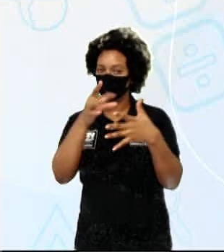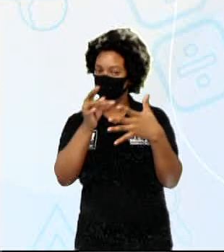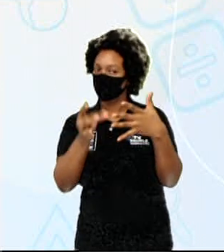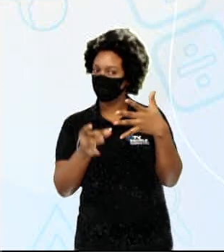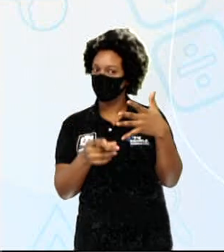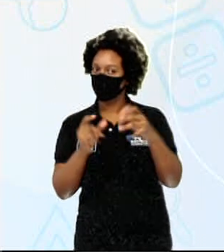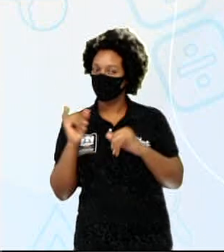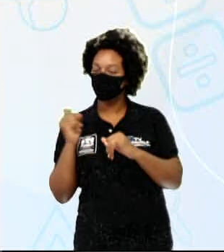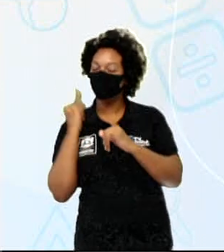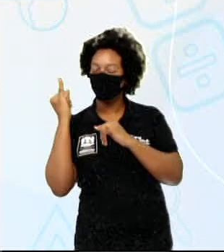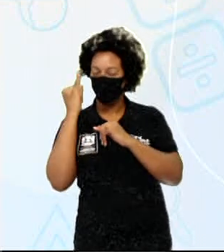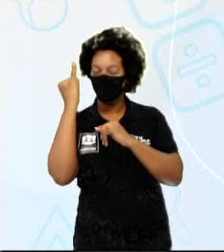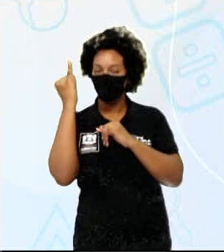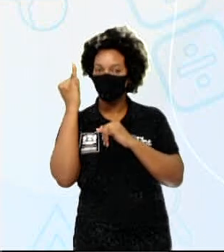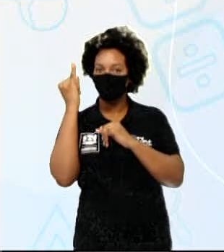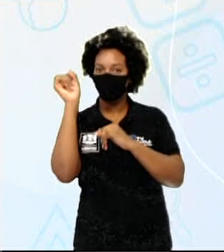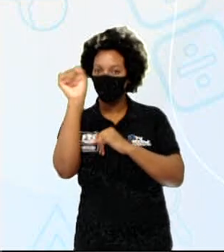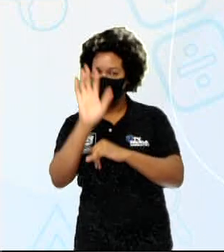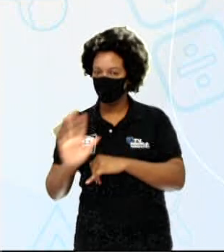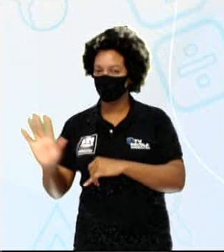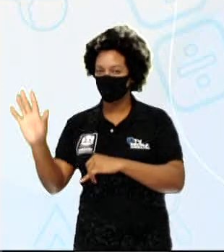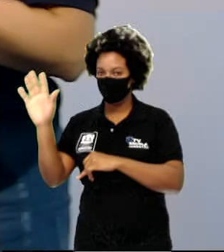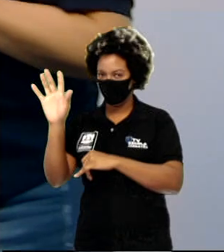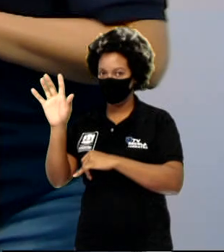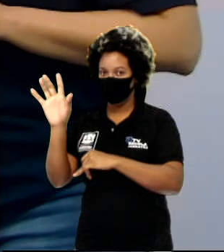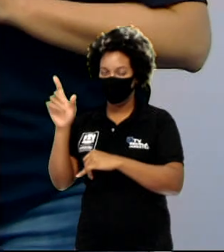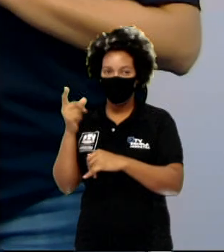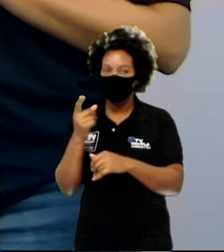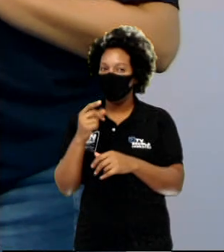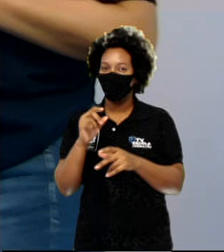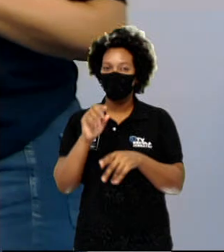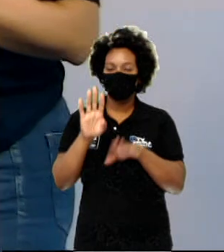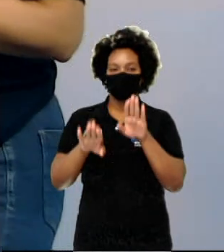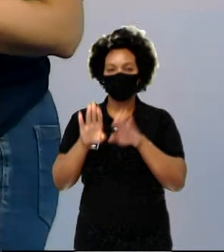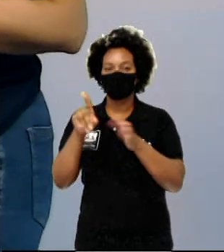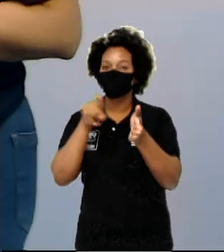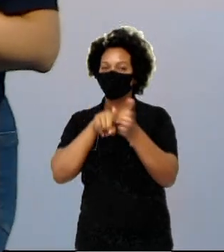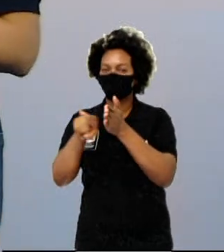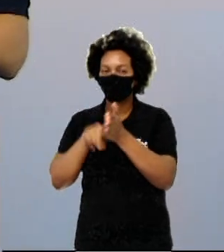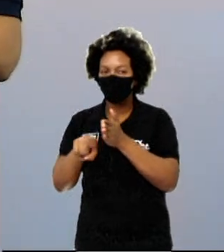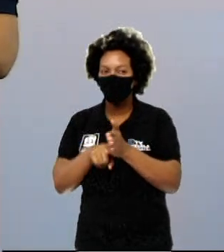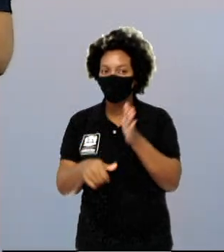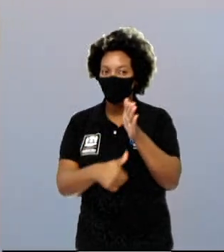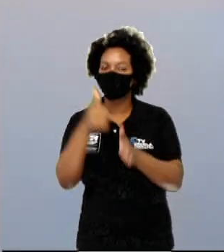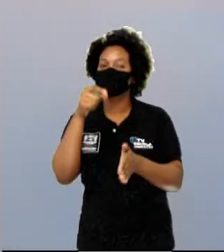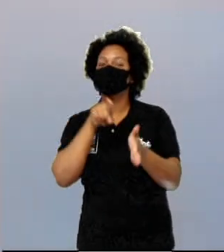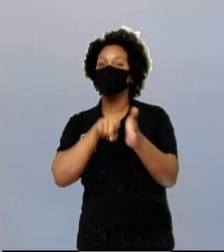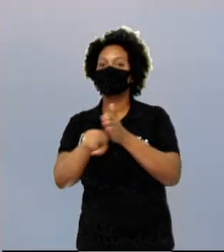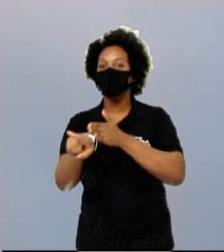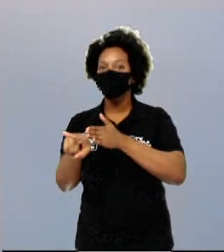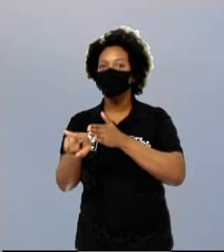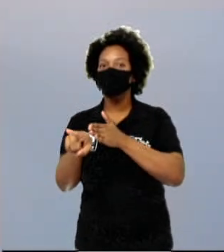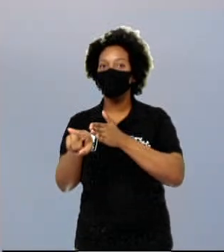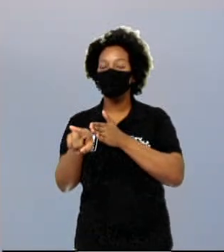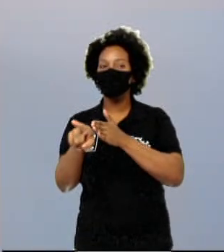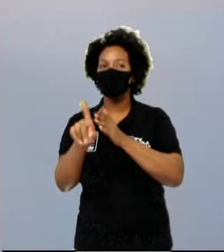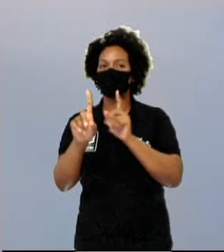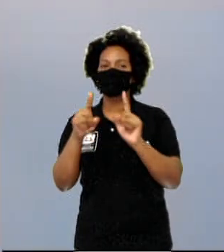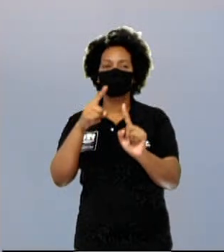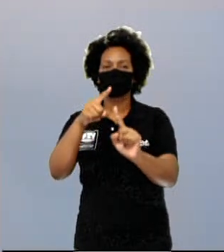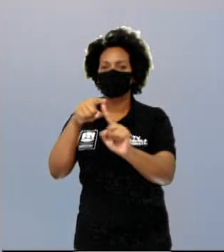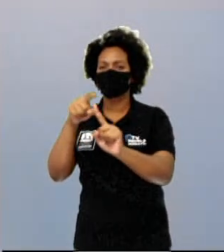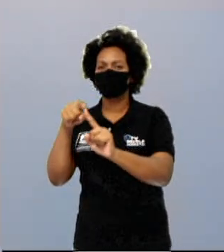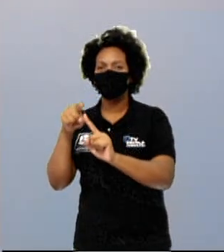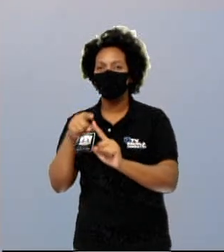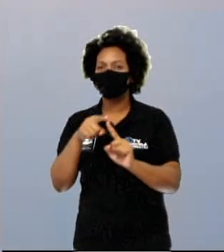importantes, certo? E fiz algumas perguntas. Primeira pergunta, qual